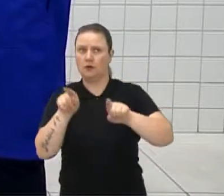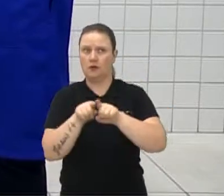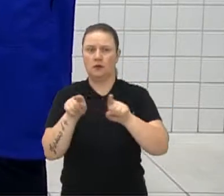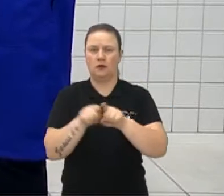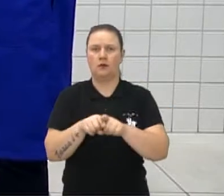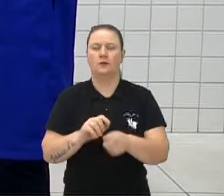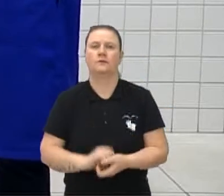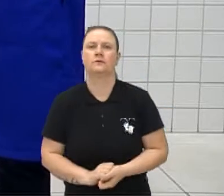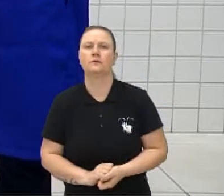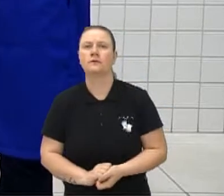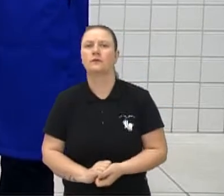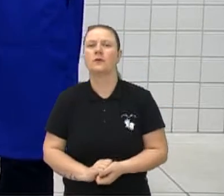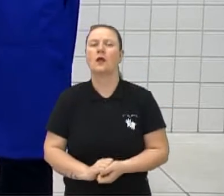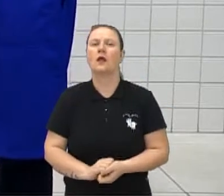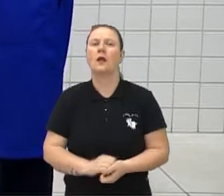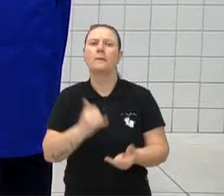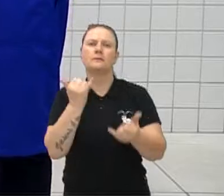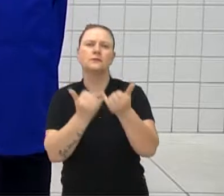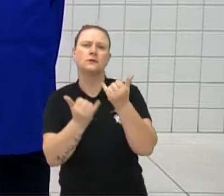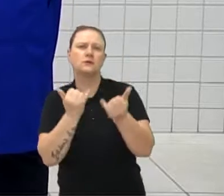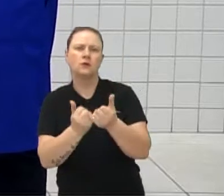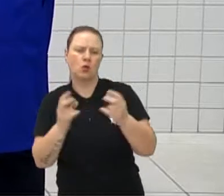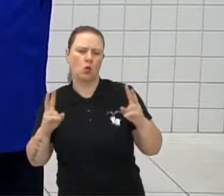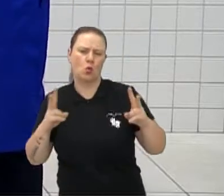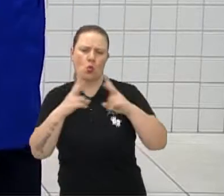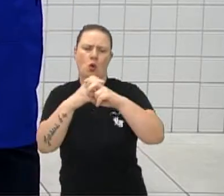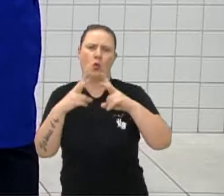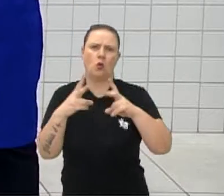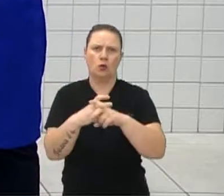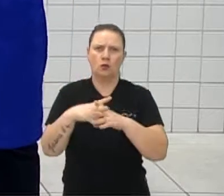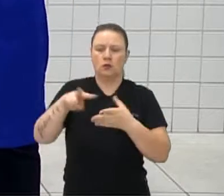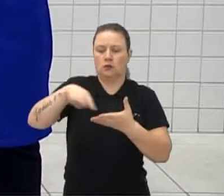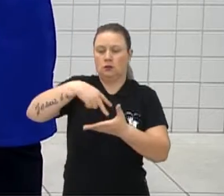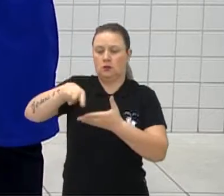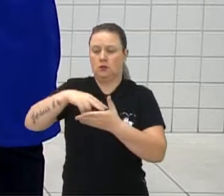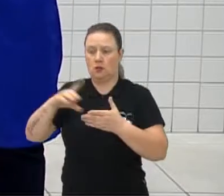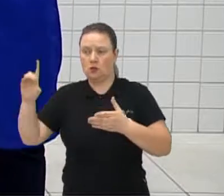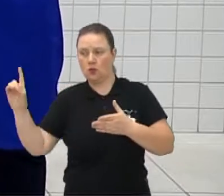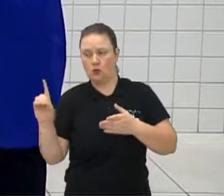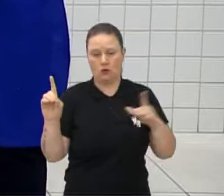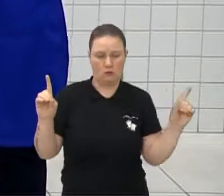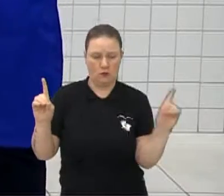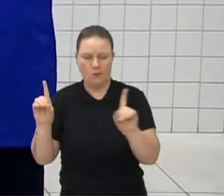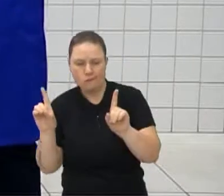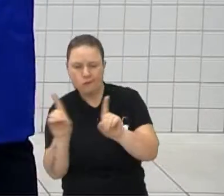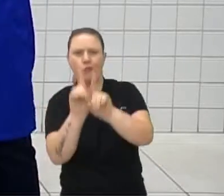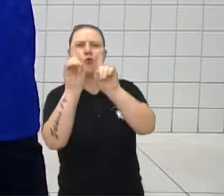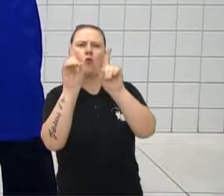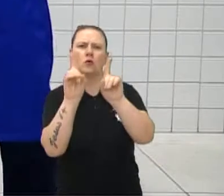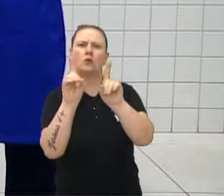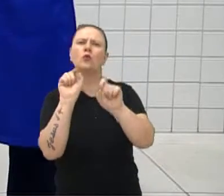Olha só, simulação a uma luta, quando dançarinos oponentes se encontram. Professora Vânia, você